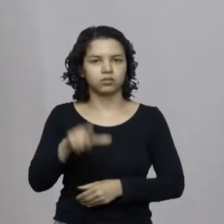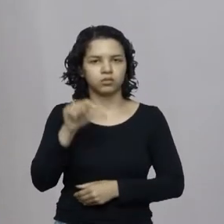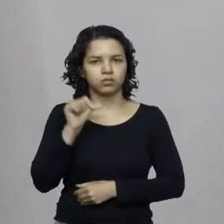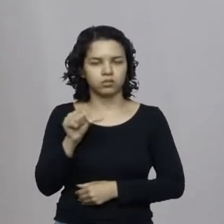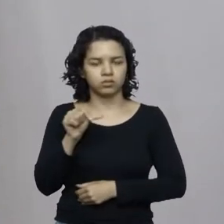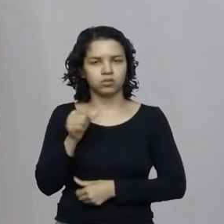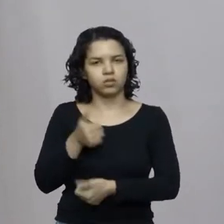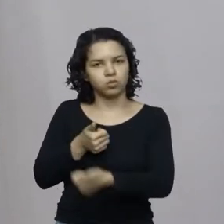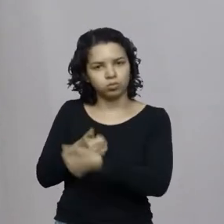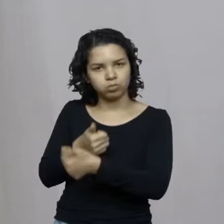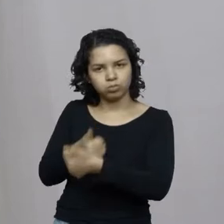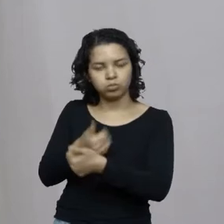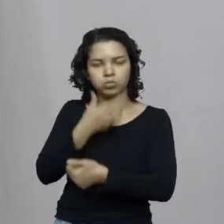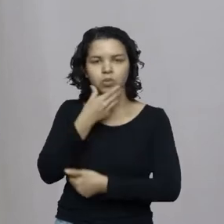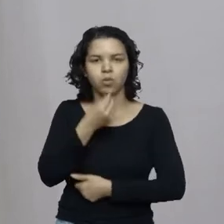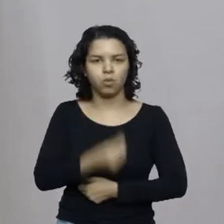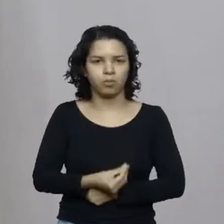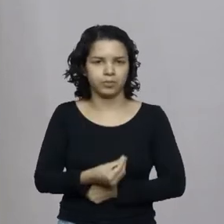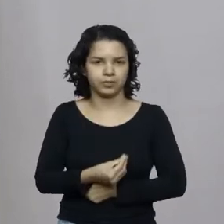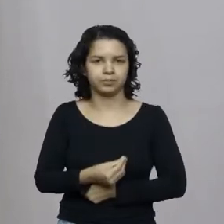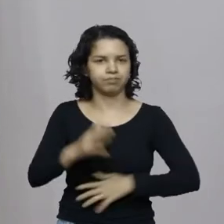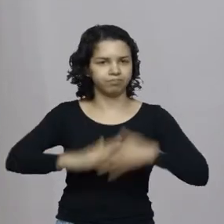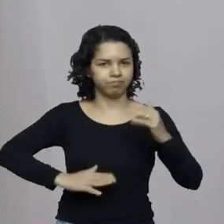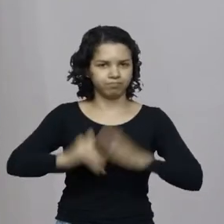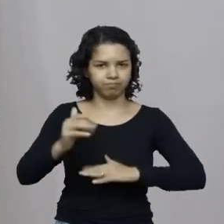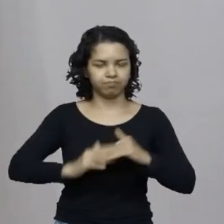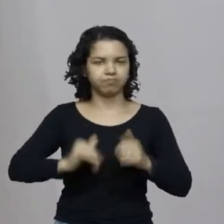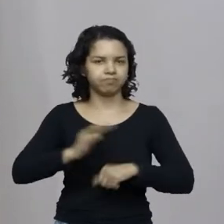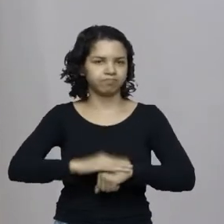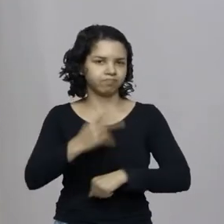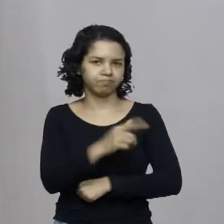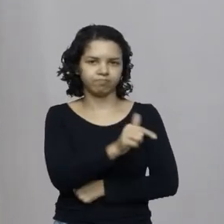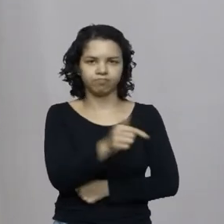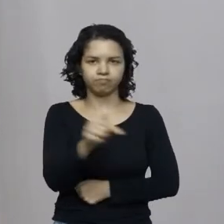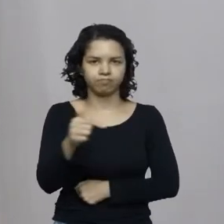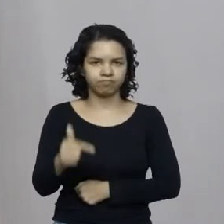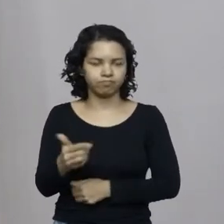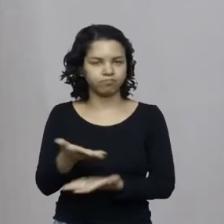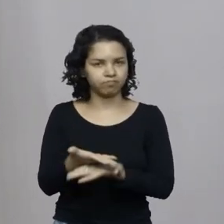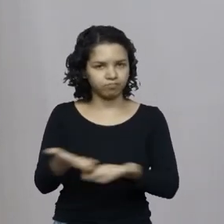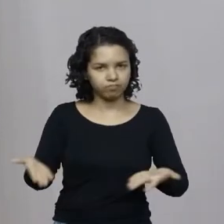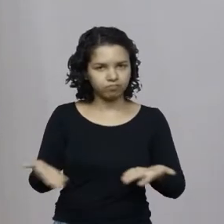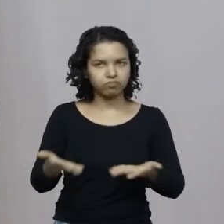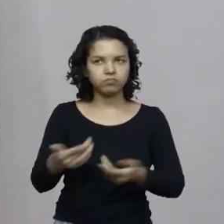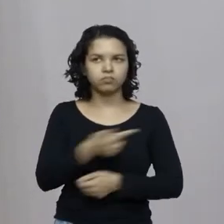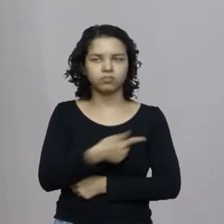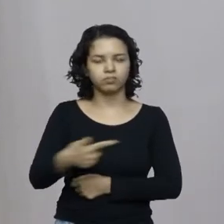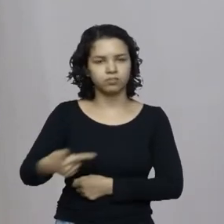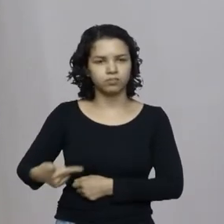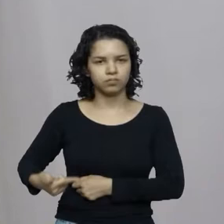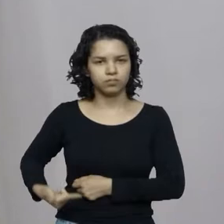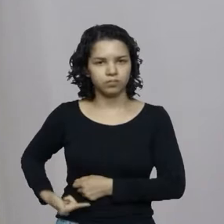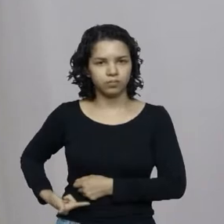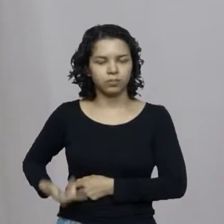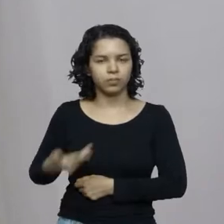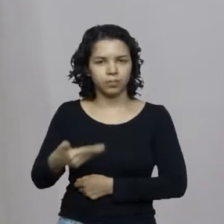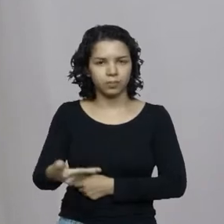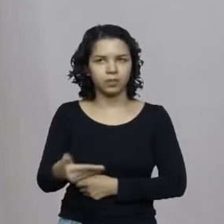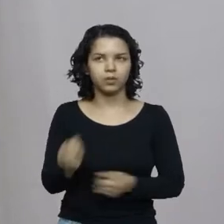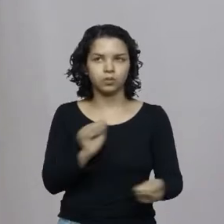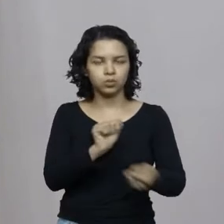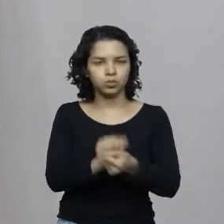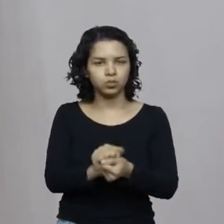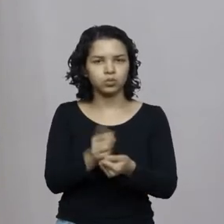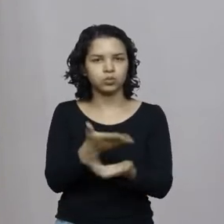e não pela sua capacidade. Esses governadores, senadores, eles estarão junto com vocês